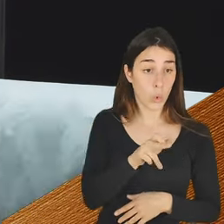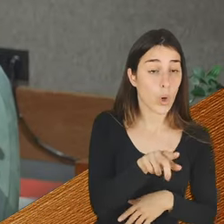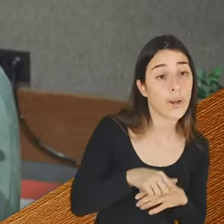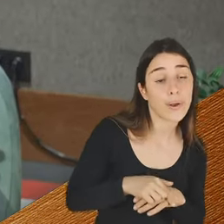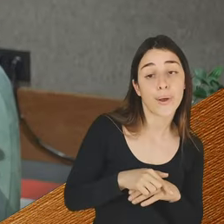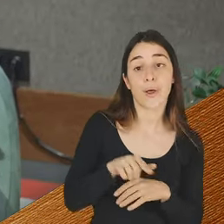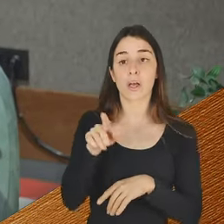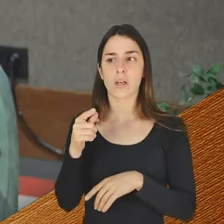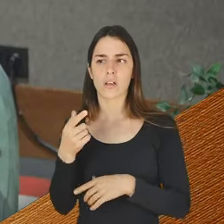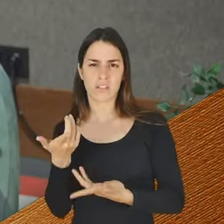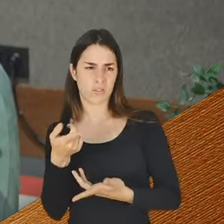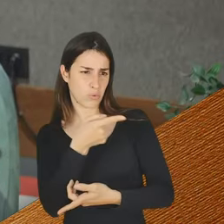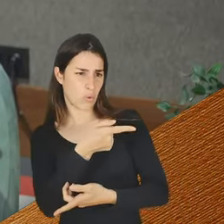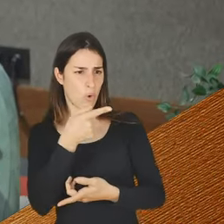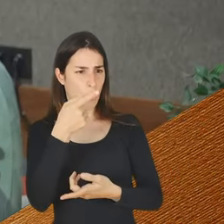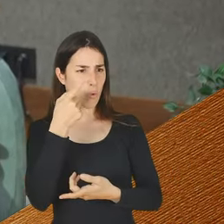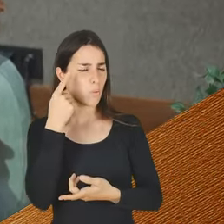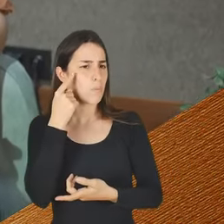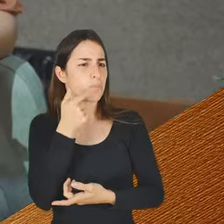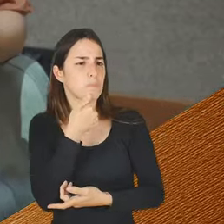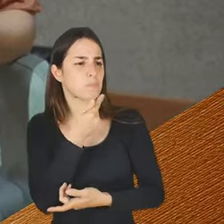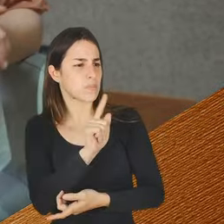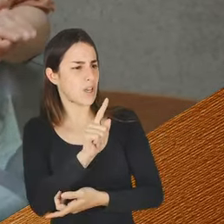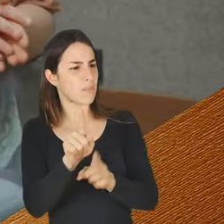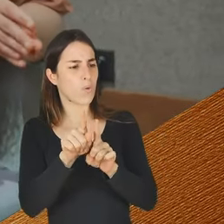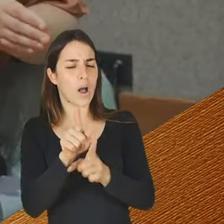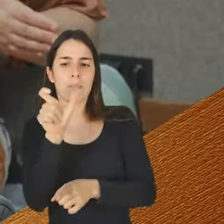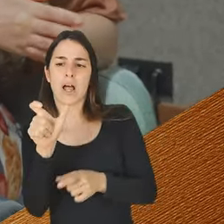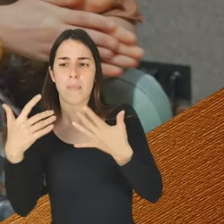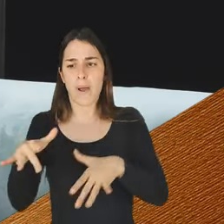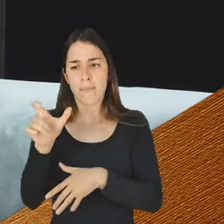palavra má. O João não consegue. Está bem. Aristóteles, vamos lá, Joana. Começa a apontar. Paneleiro, não.